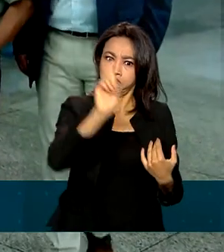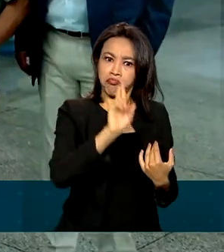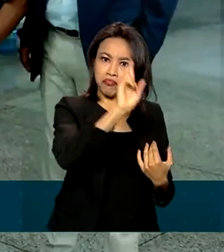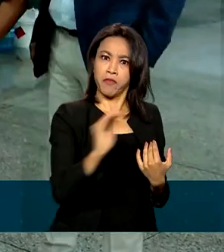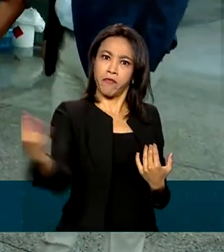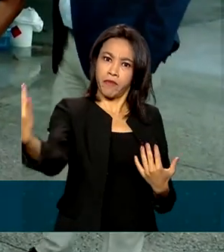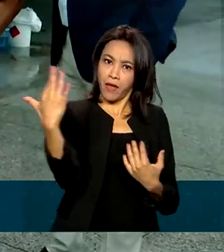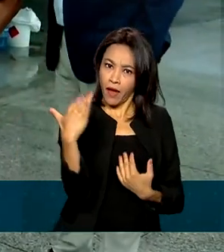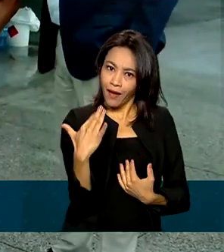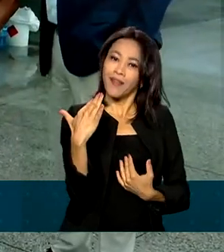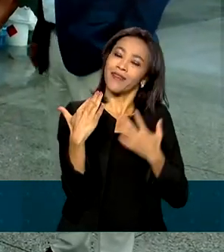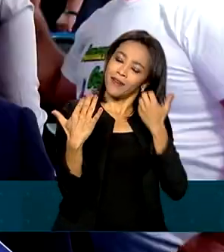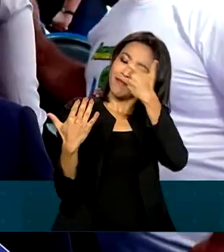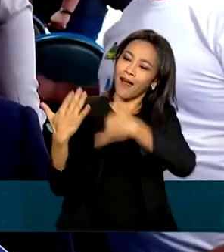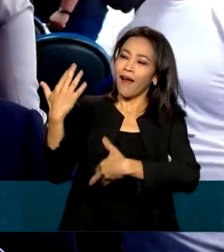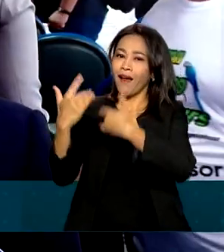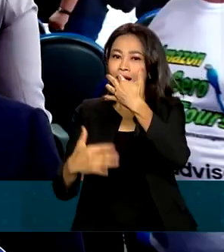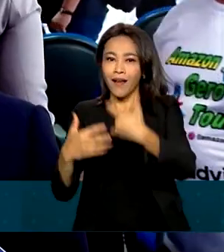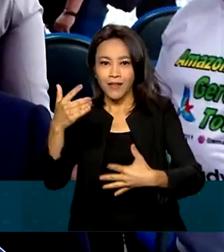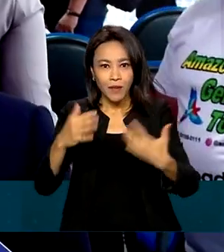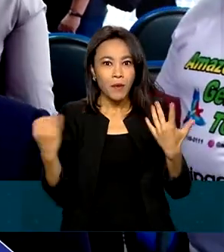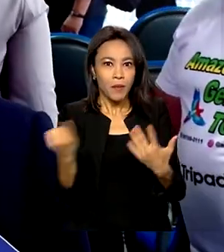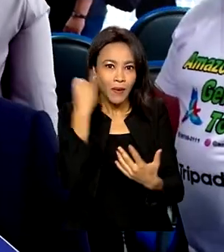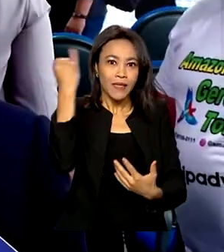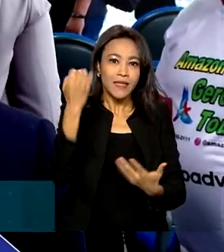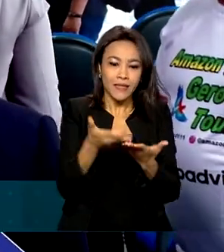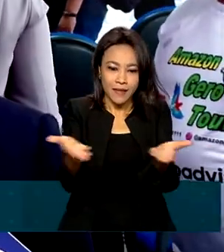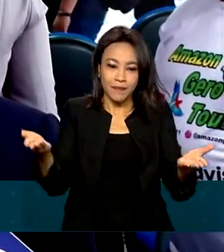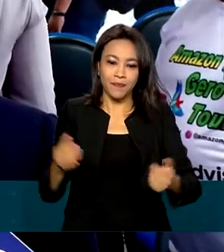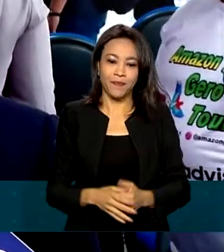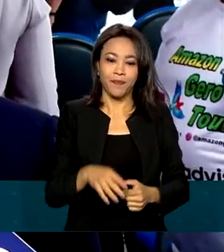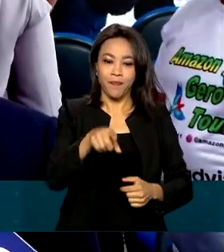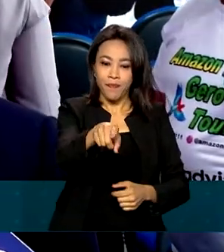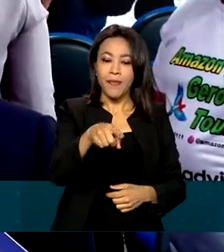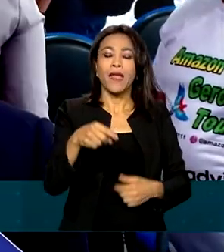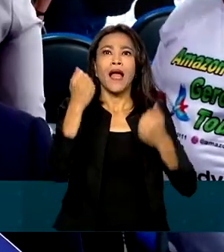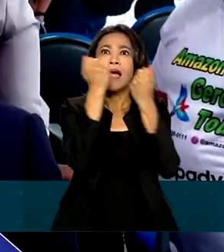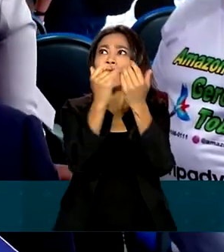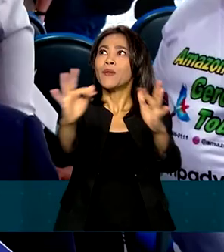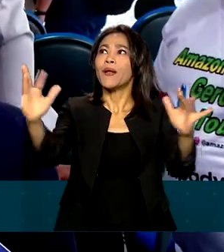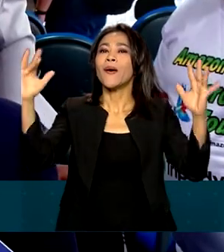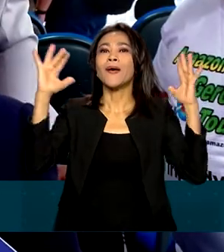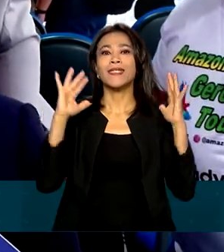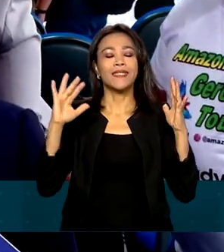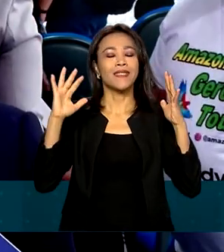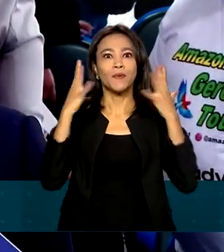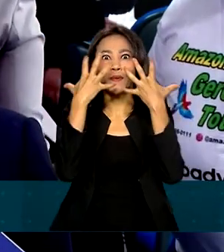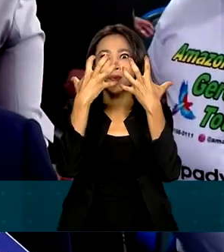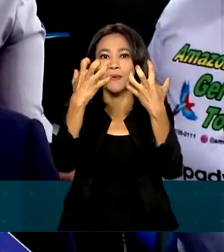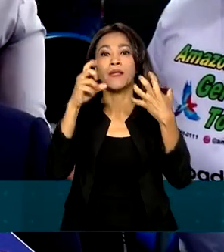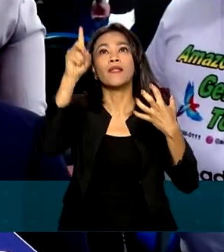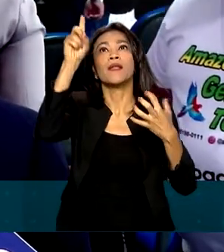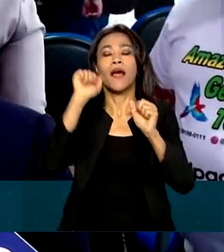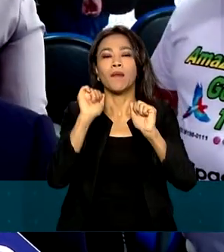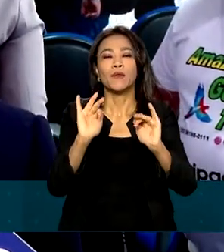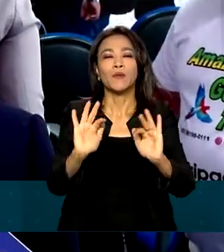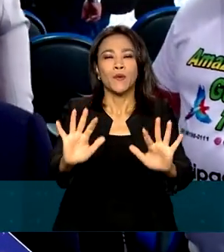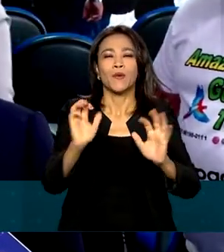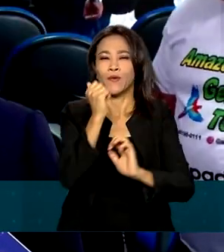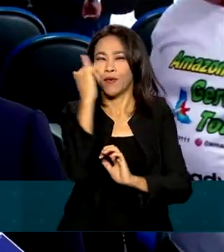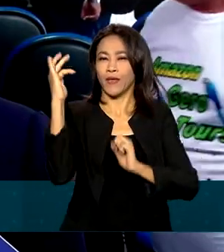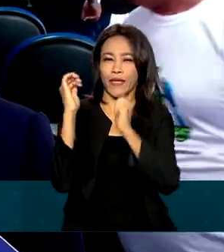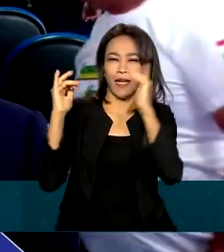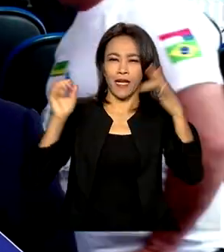potencial turístico do estado. A natureza é o nosso grande atrativo. Deus nos abençoou com a floresta, com os